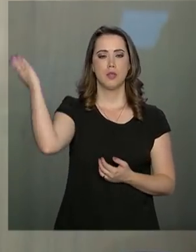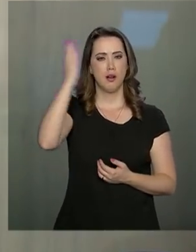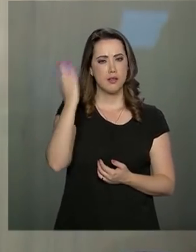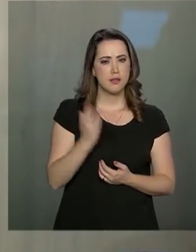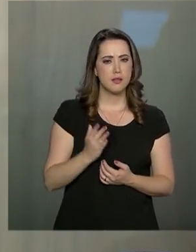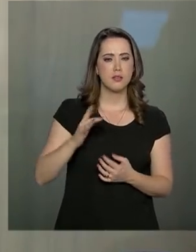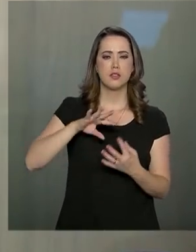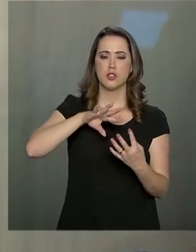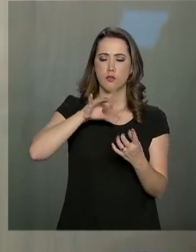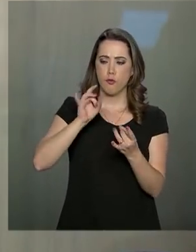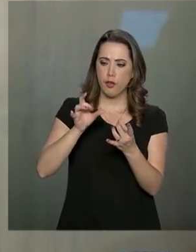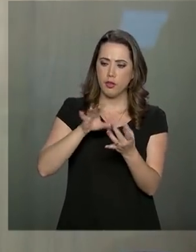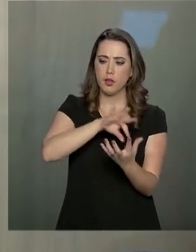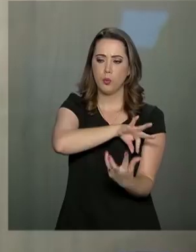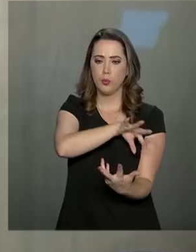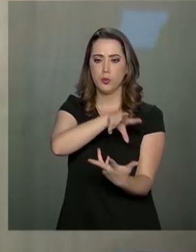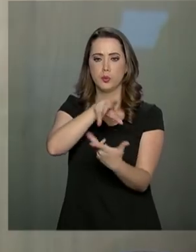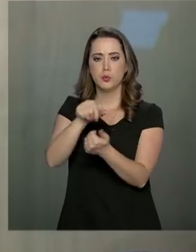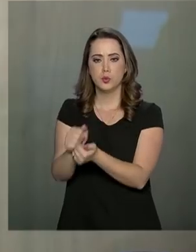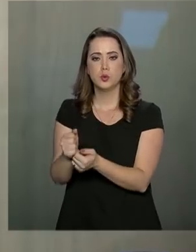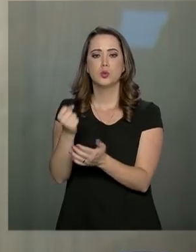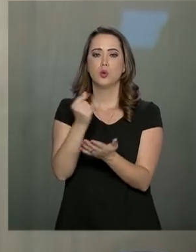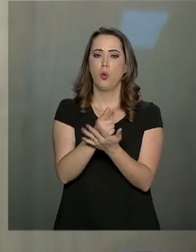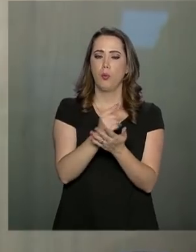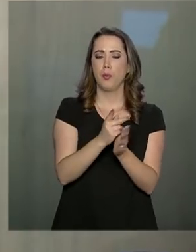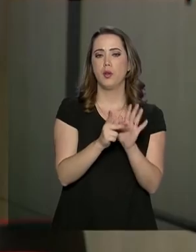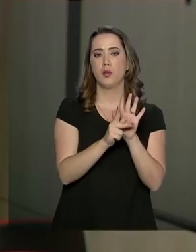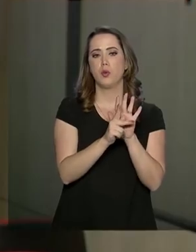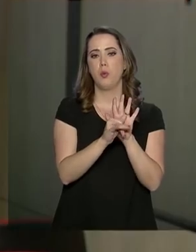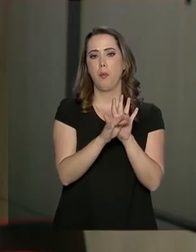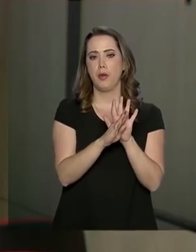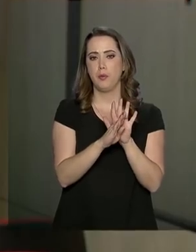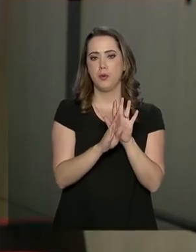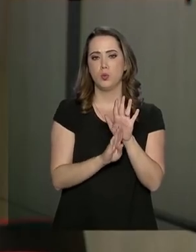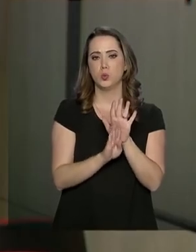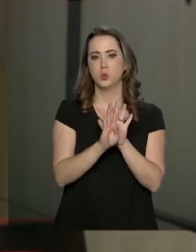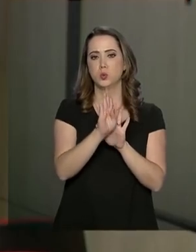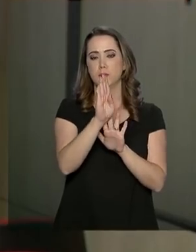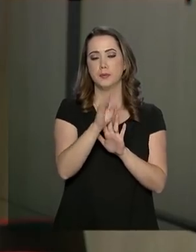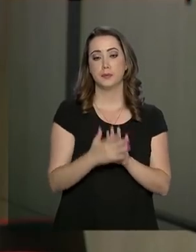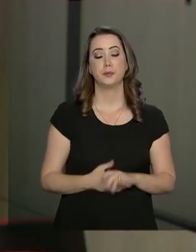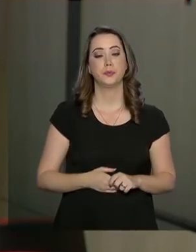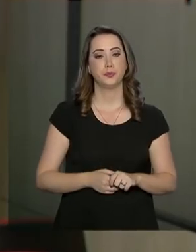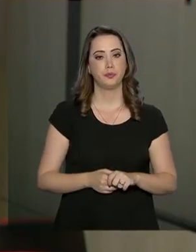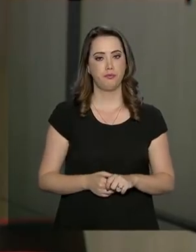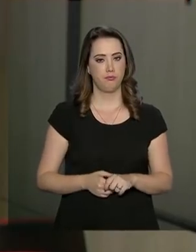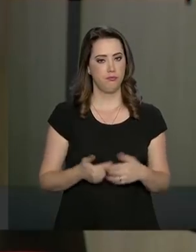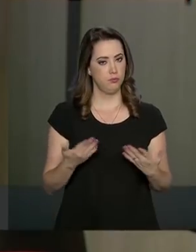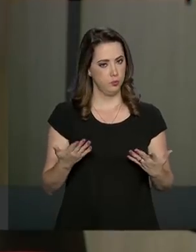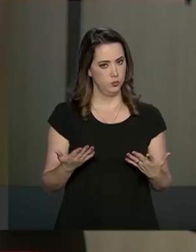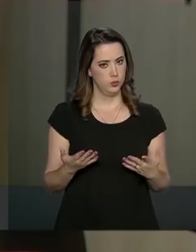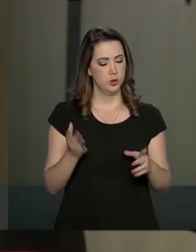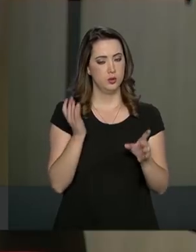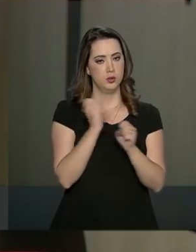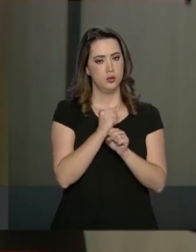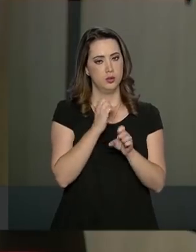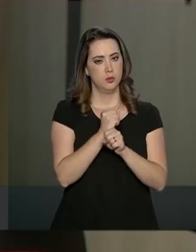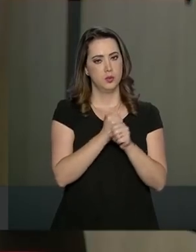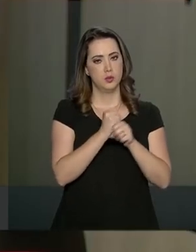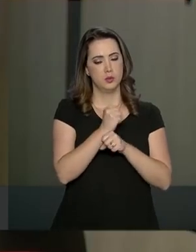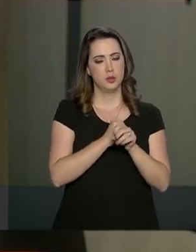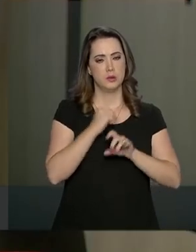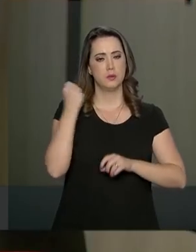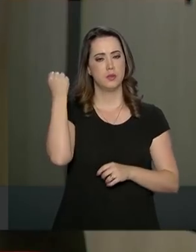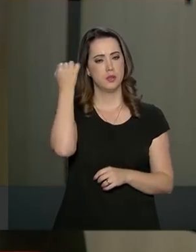do comércio internacional no PIB brasileiro. O resultado do acumulado do ano foi explicado por um evento